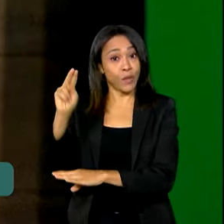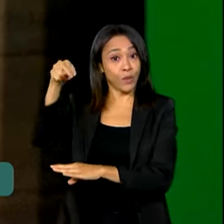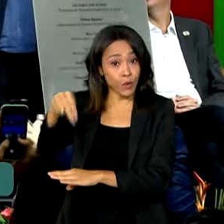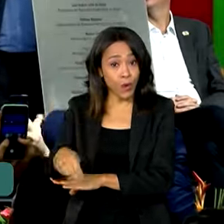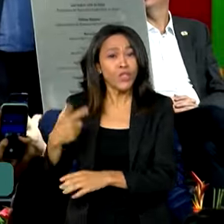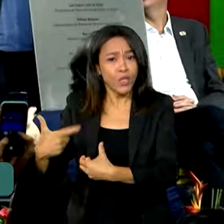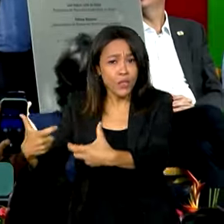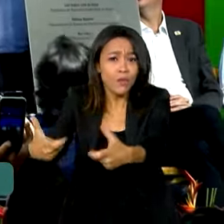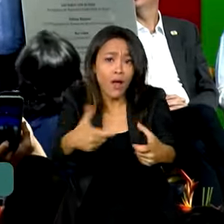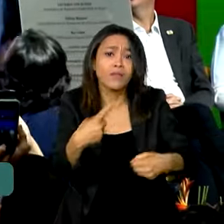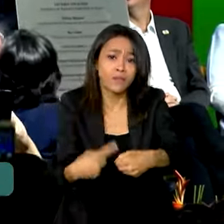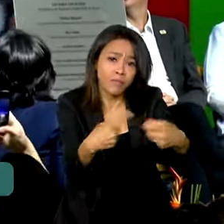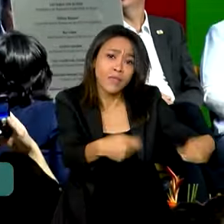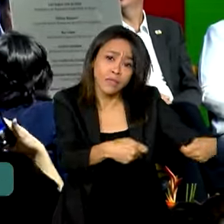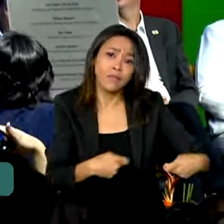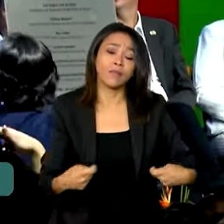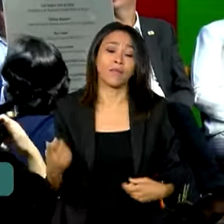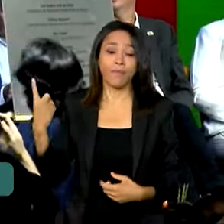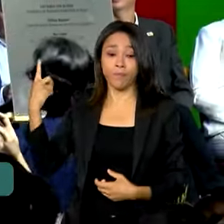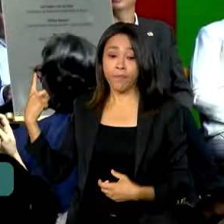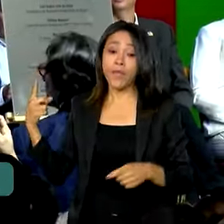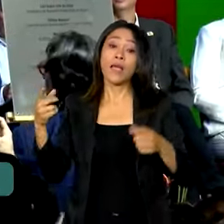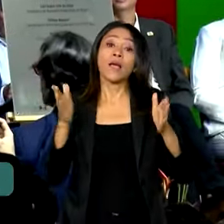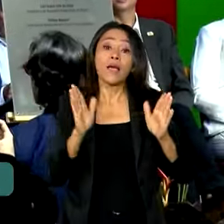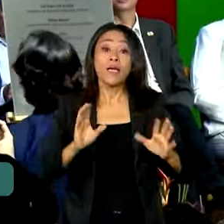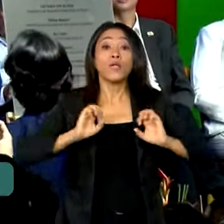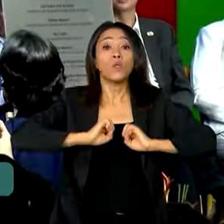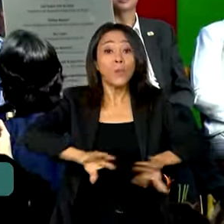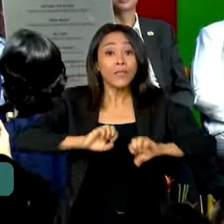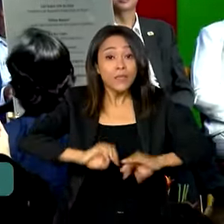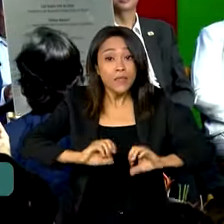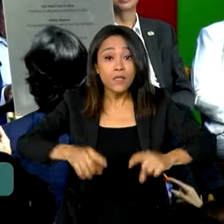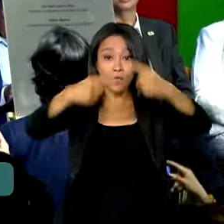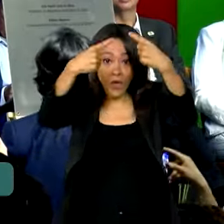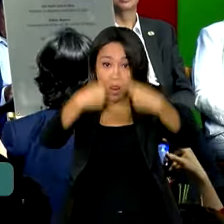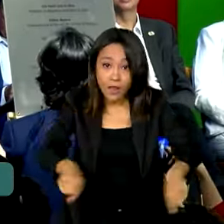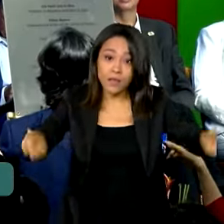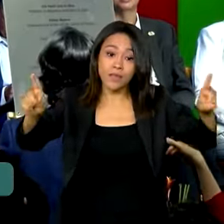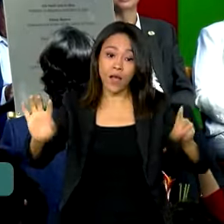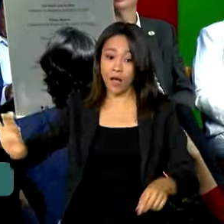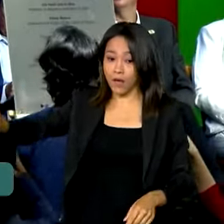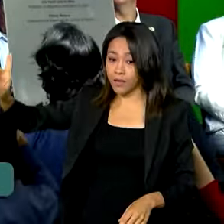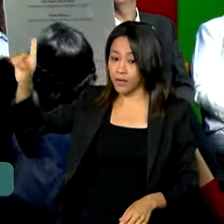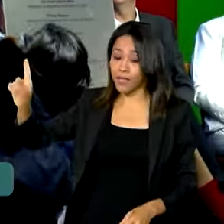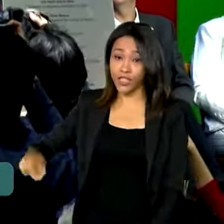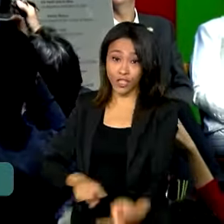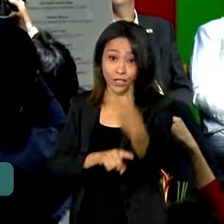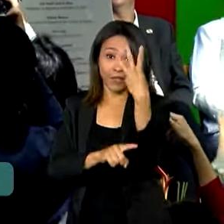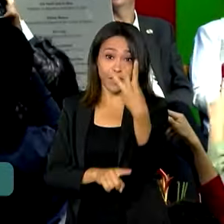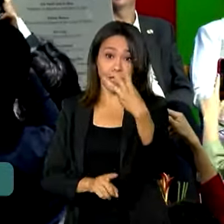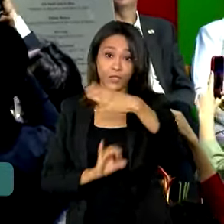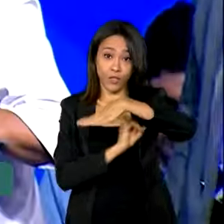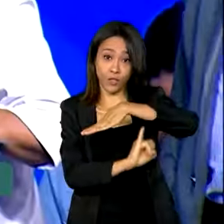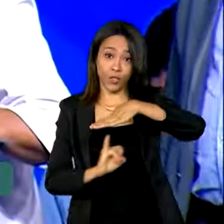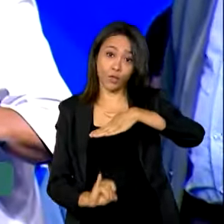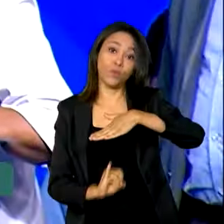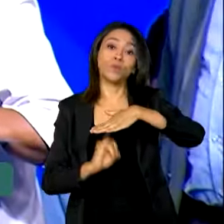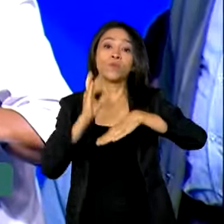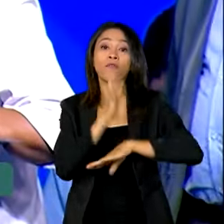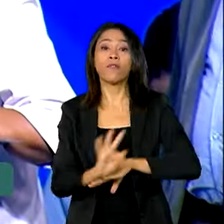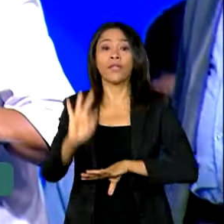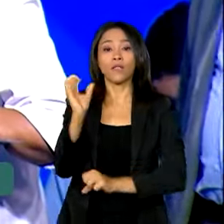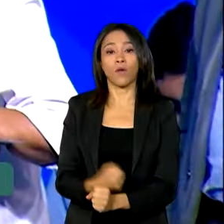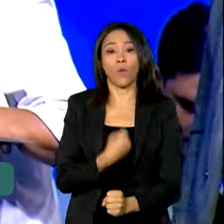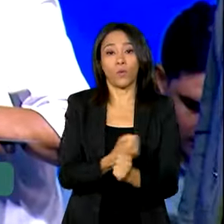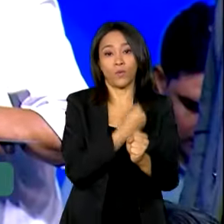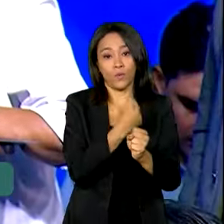precisam. Na educação foram lançadas as pedras fundamentais de três institutos federais, além de